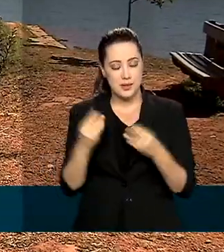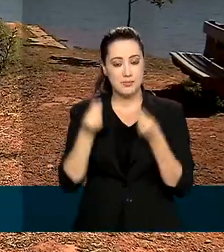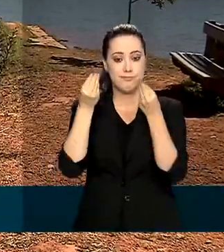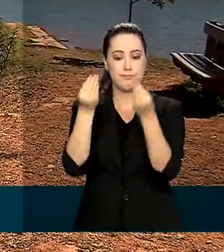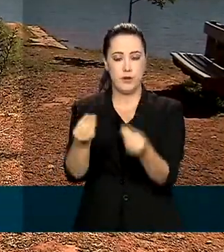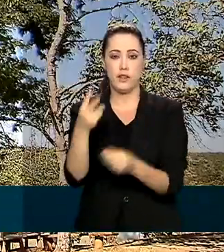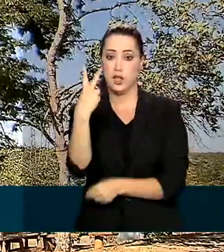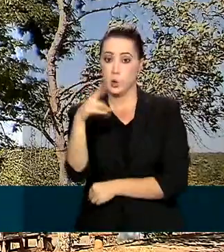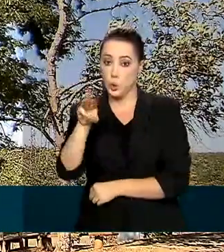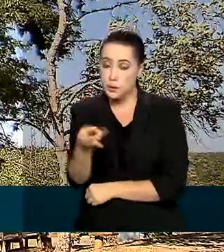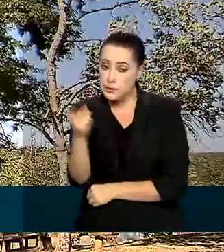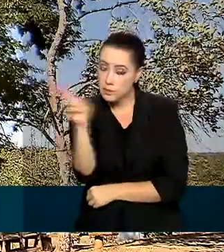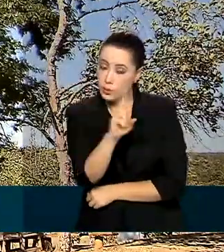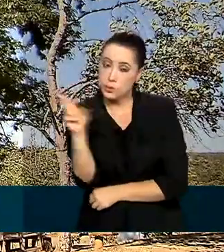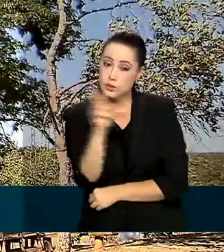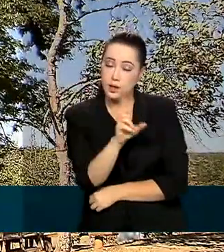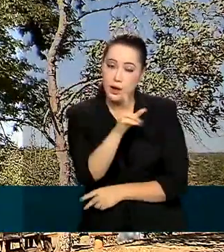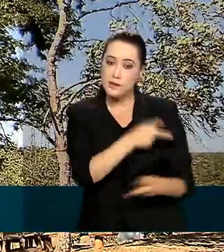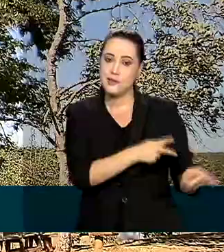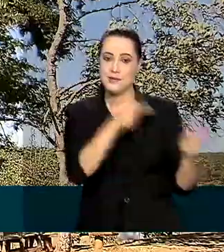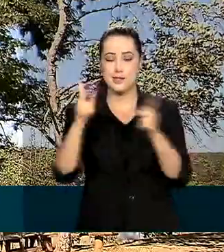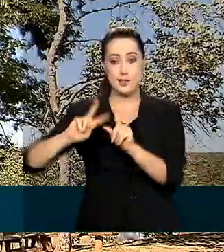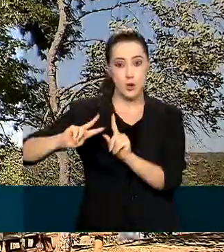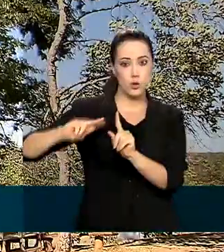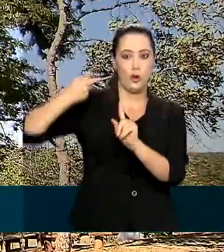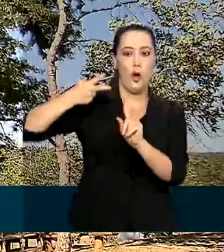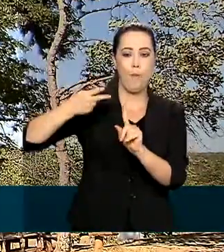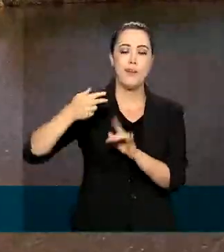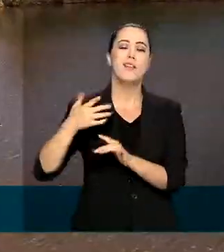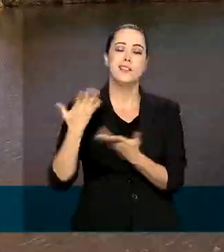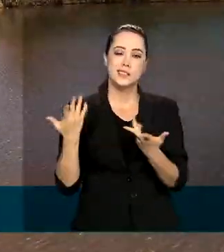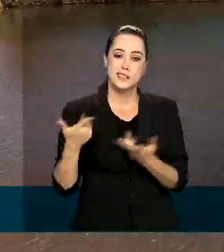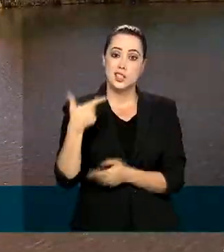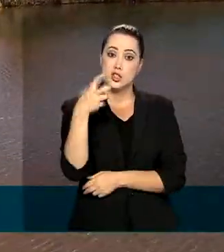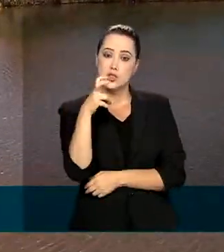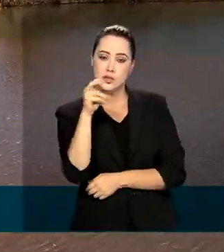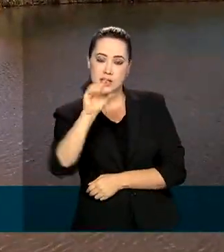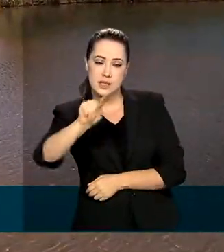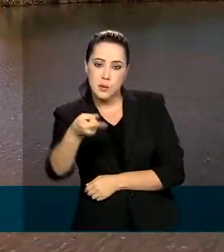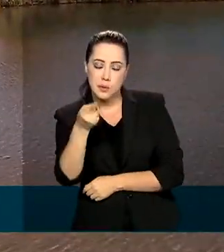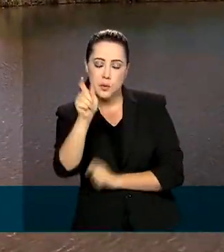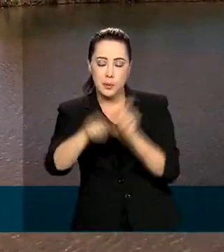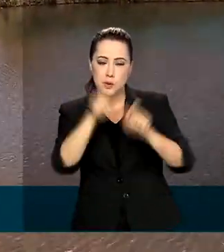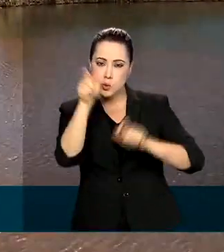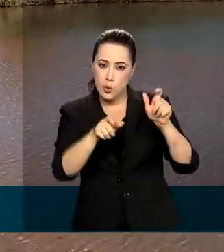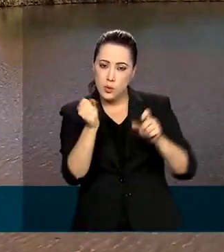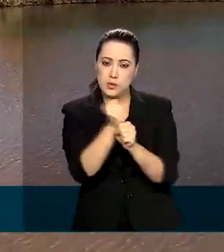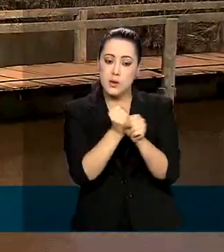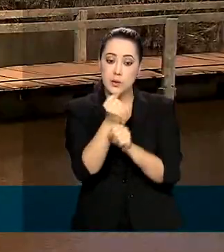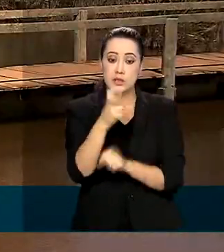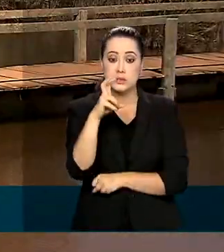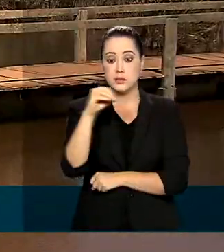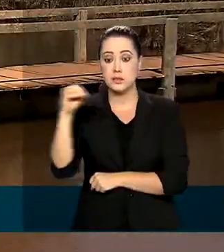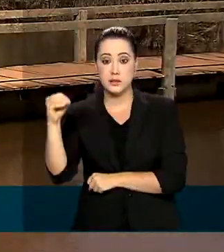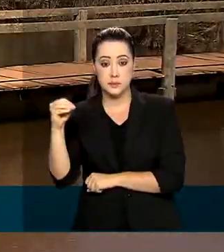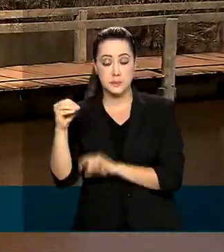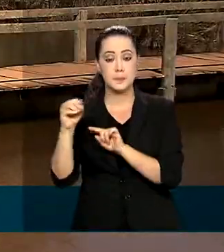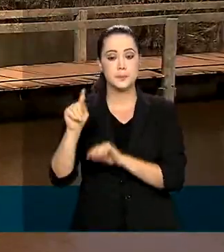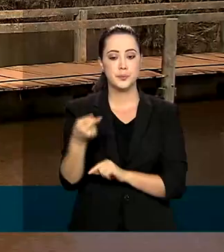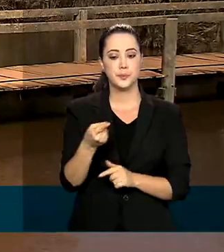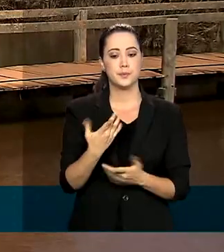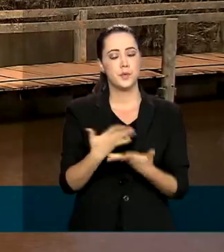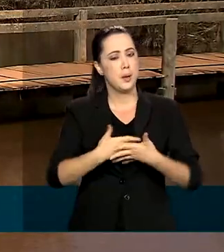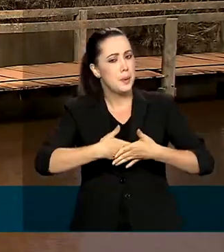reformas, a visitação na unidade deve dobrar e ir de 250 mil pessoas ao ano para 500 mil. Estão previstas